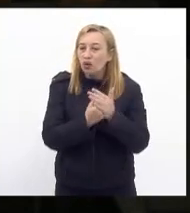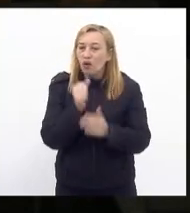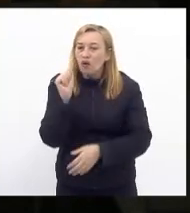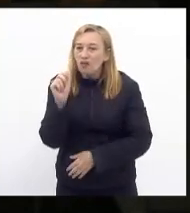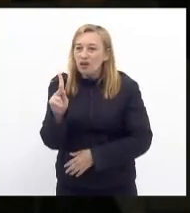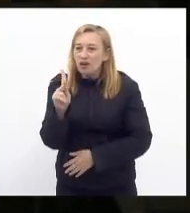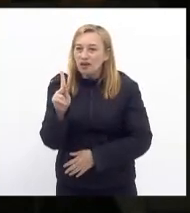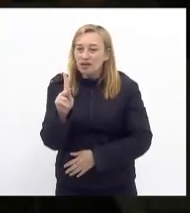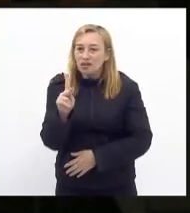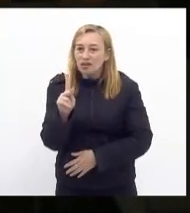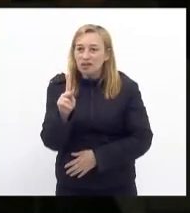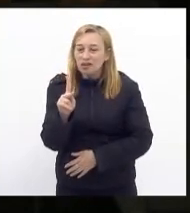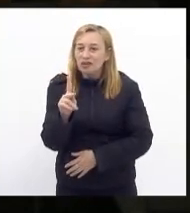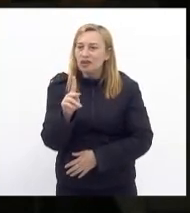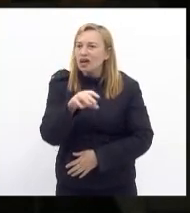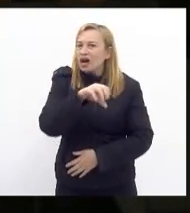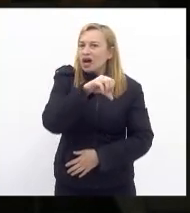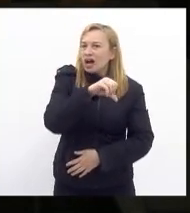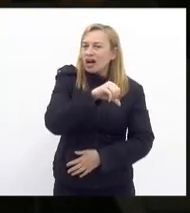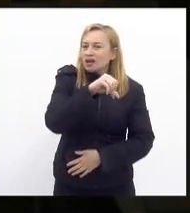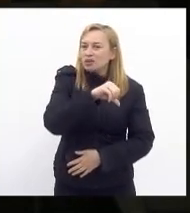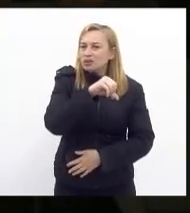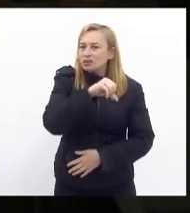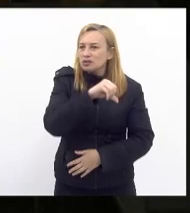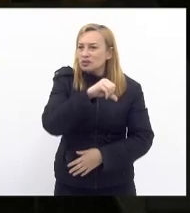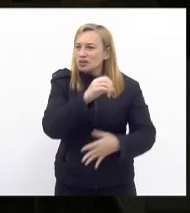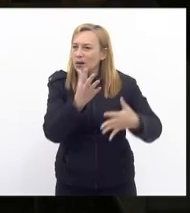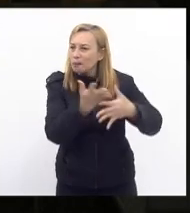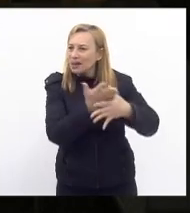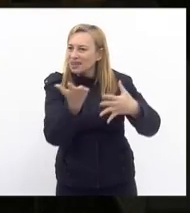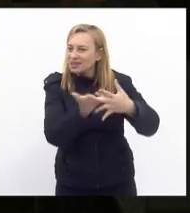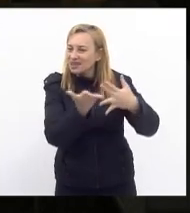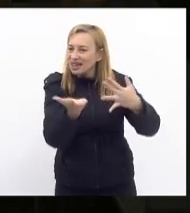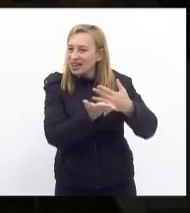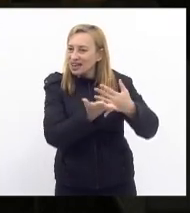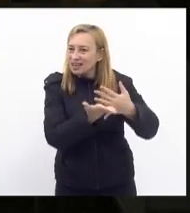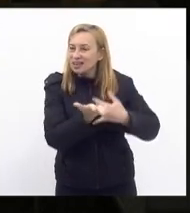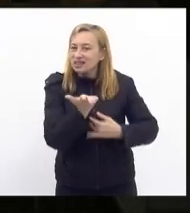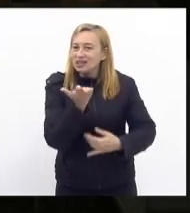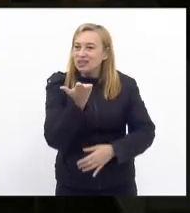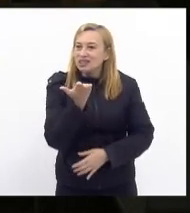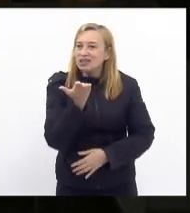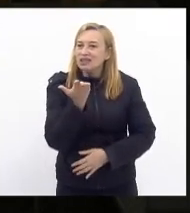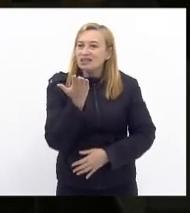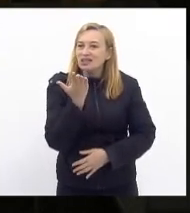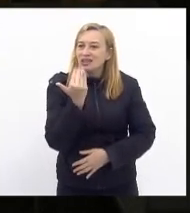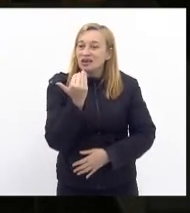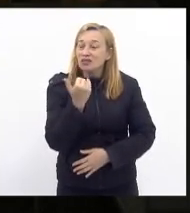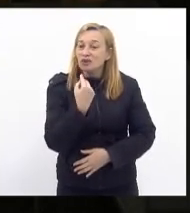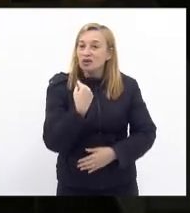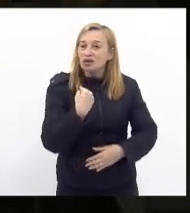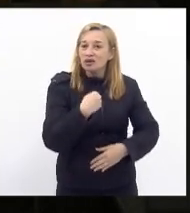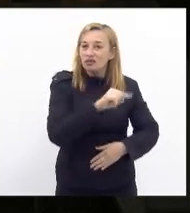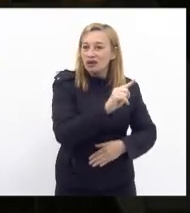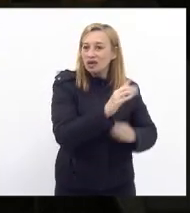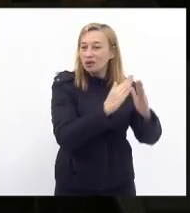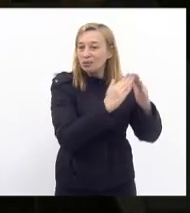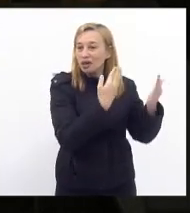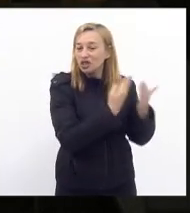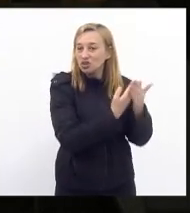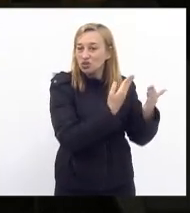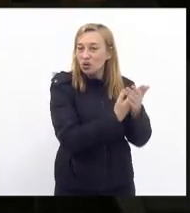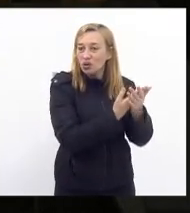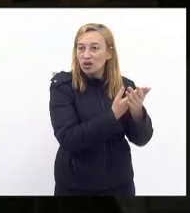a nona parcela da merenda foi repassada às escolas recentemente sem nenhuma